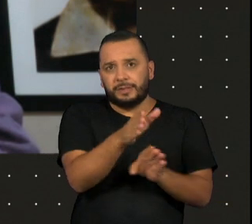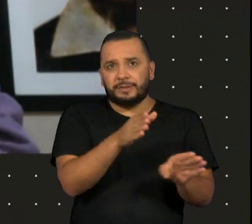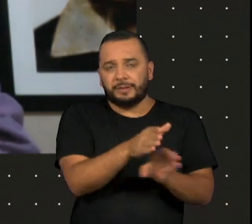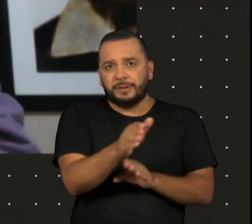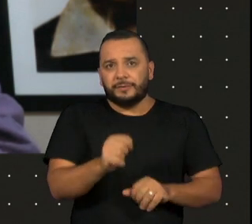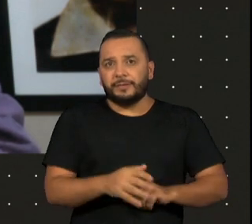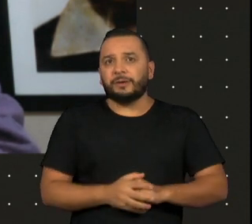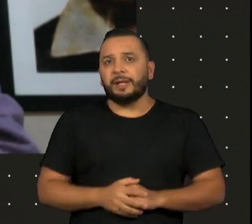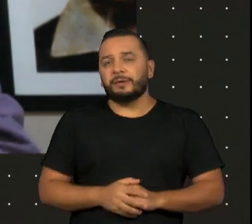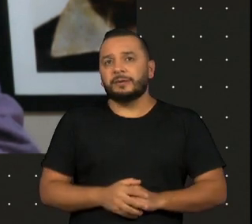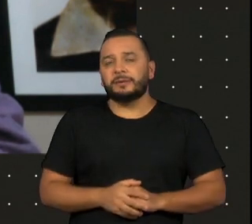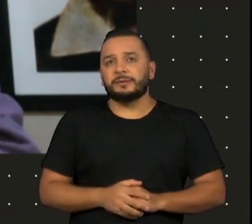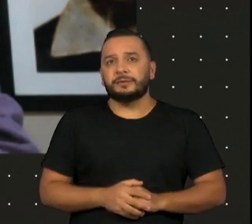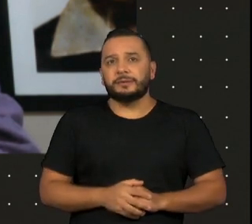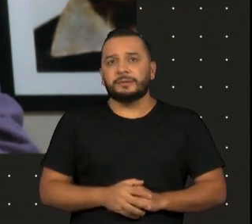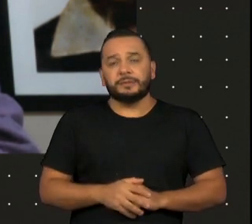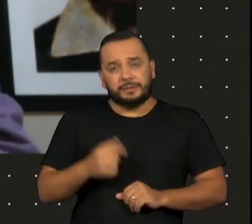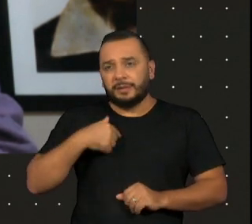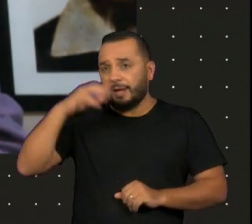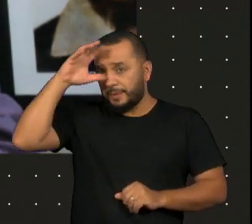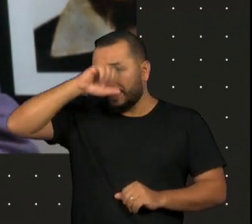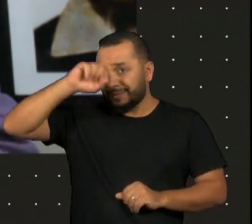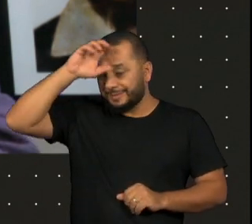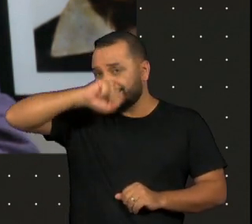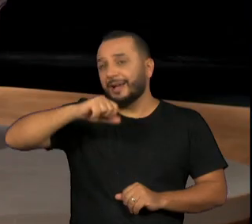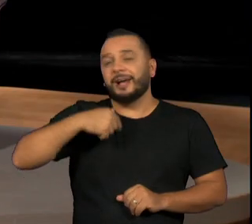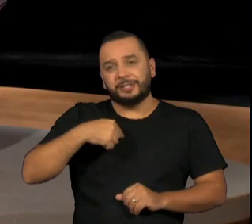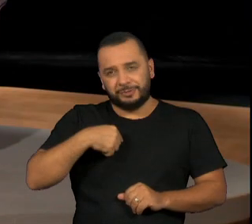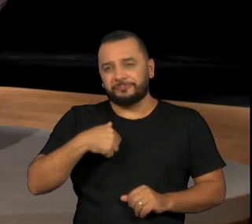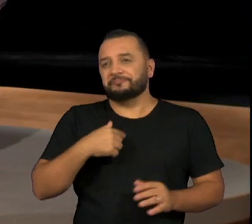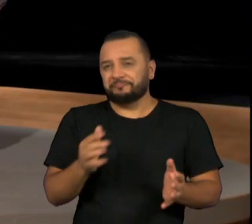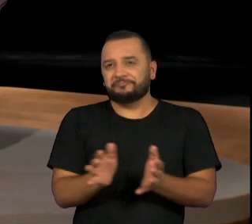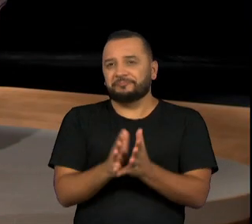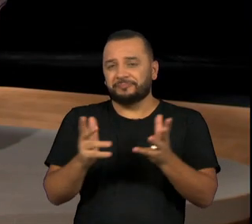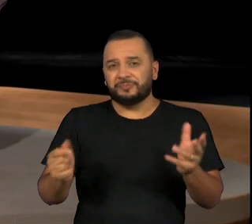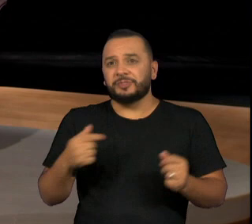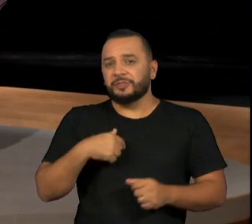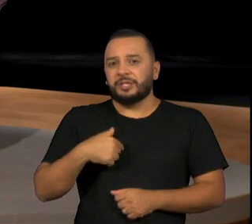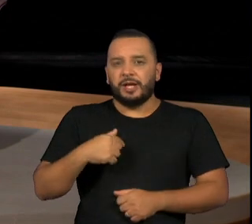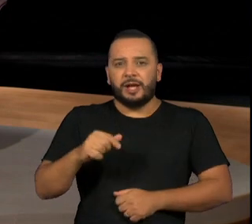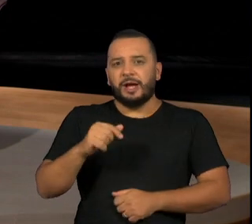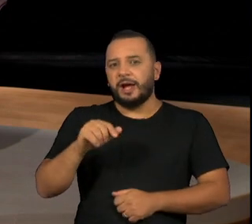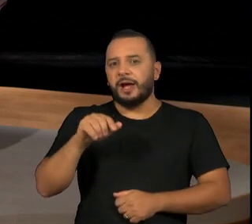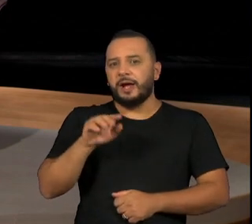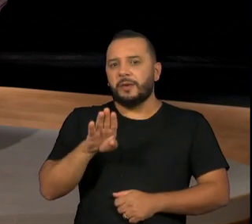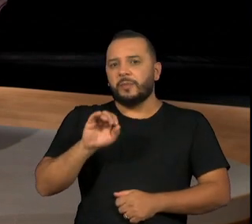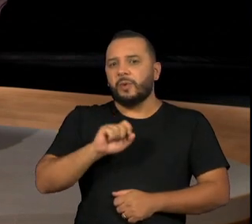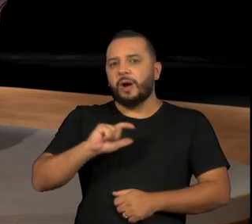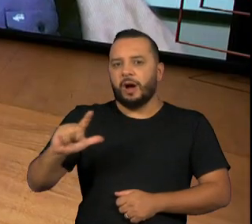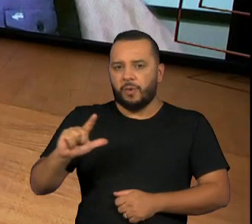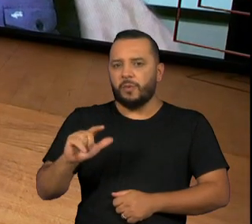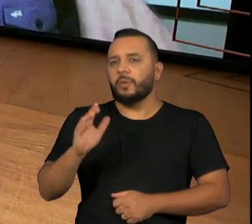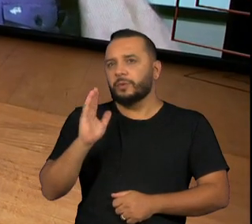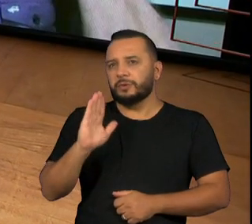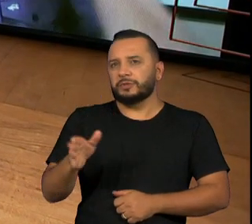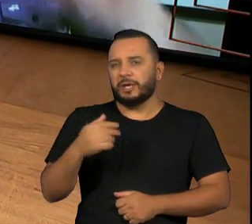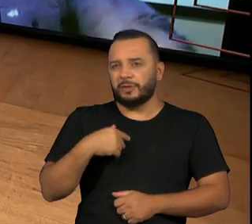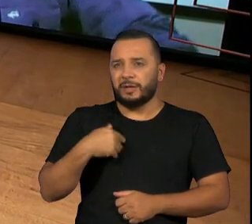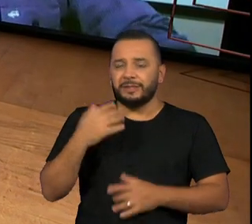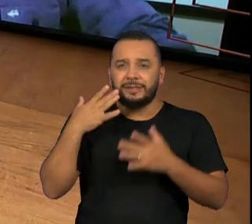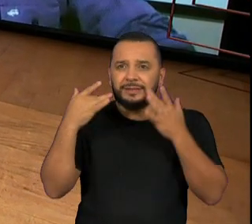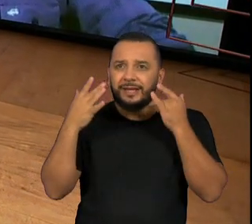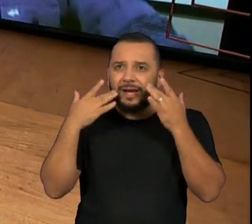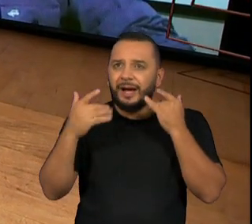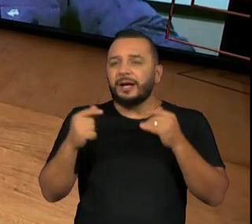É um aprendizado, foi um acionamento fantástico. Então, o Boal, a indicação dele quando a gente fez o teatro jornal, que era um